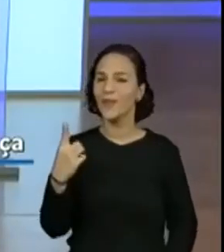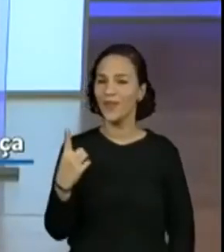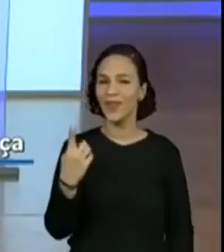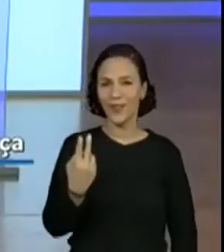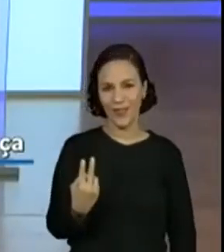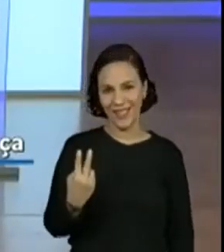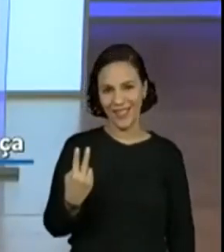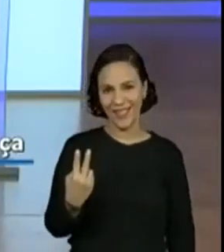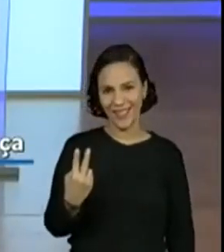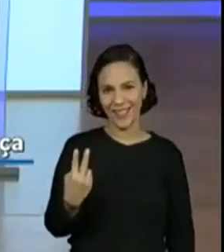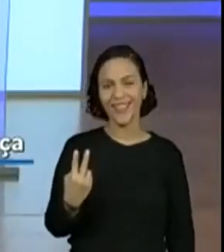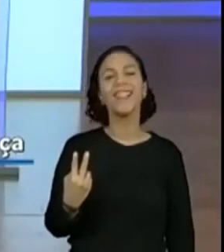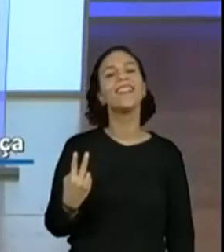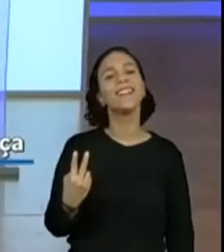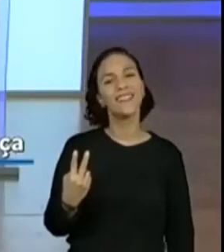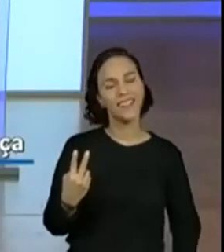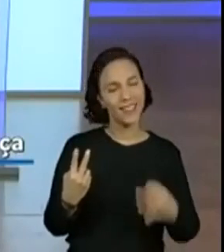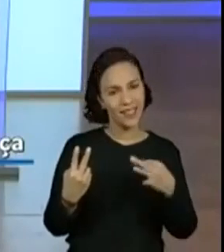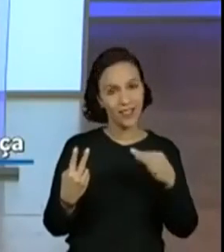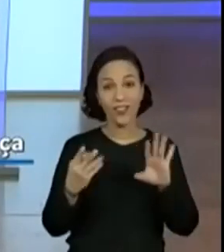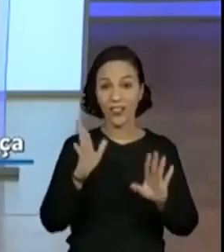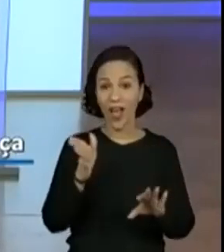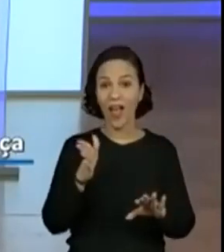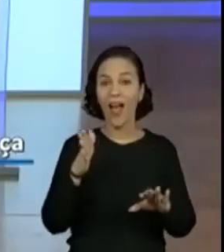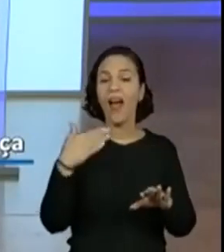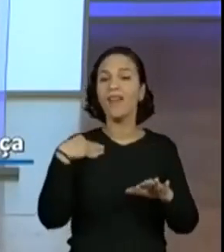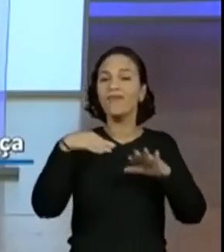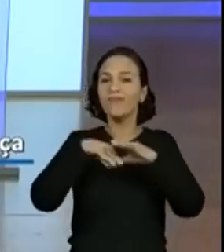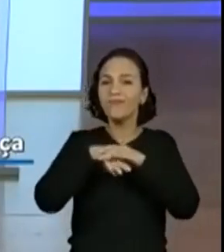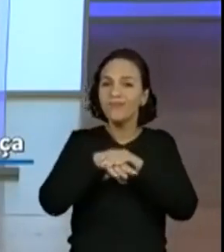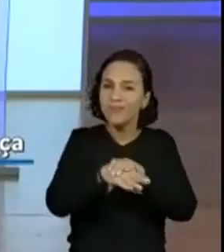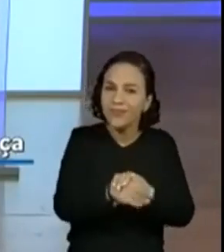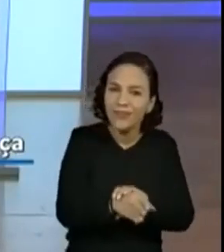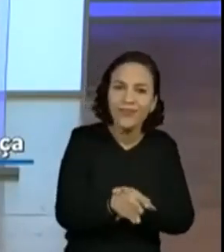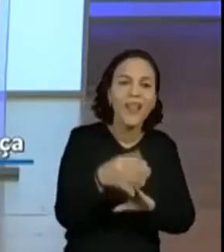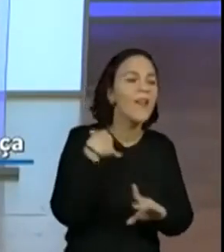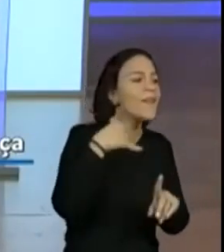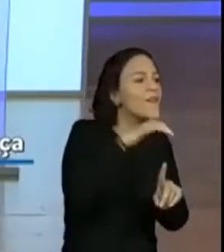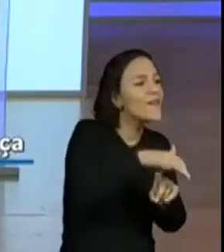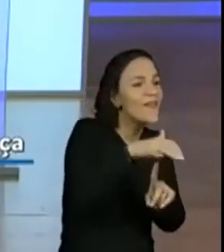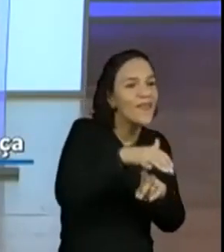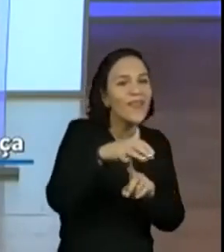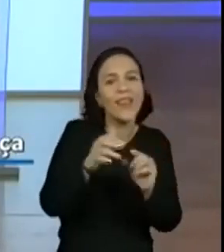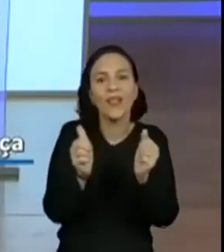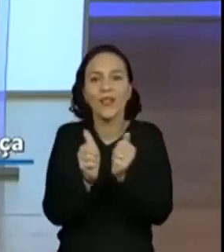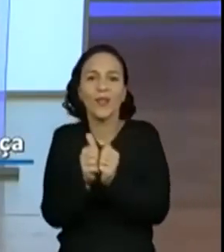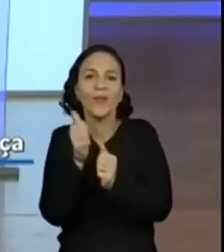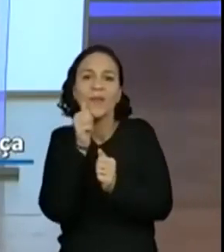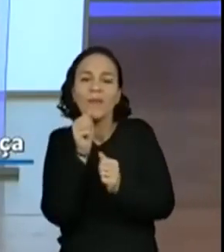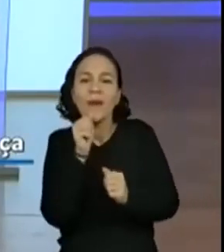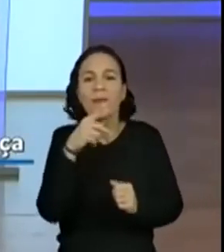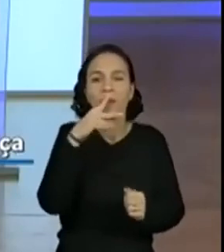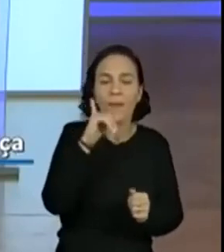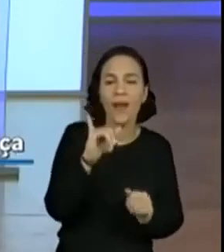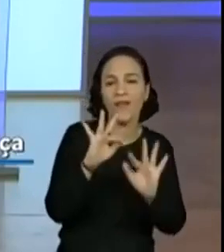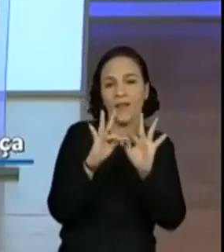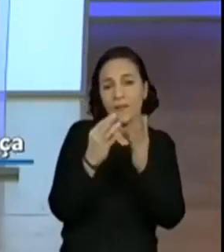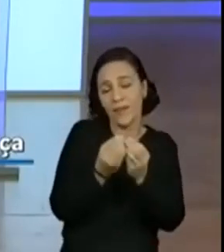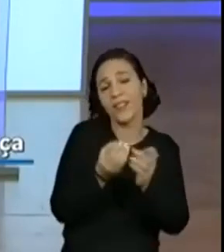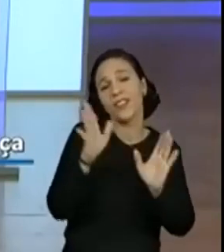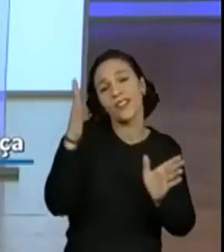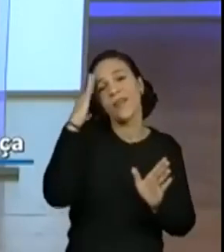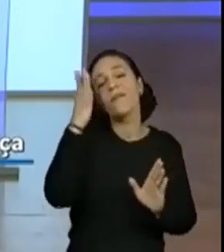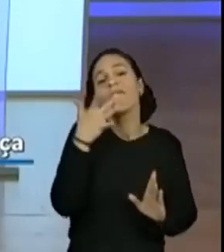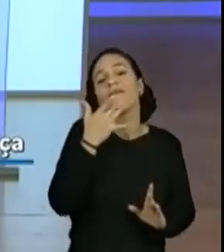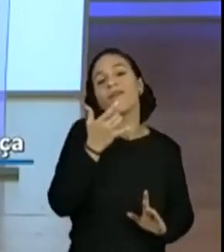mas o Caio colocou. Quem está acostumado a fazer essas compras ali com a família, acaba ficando mais fácil,